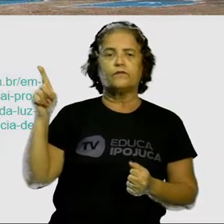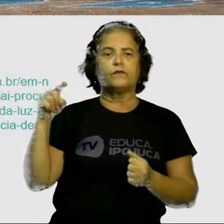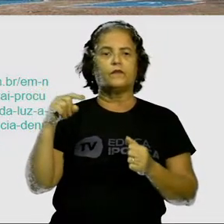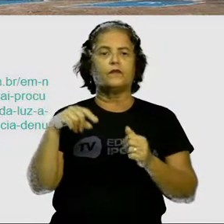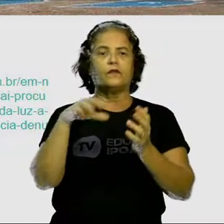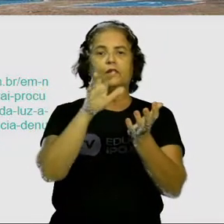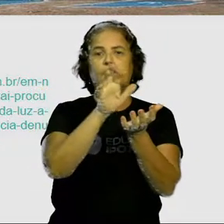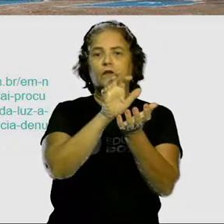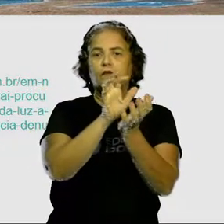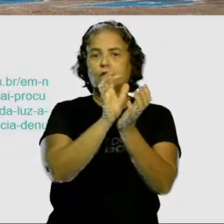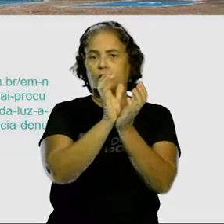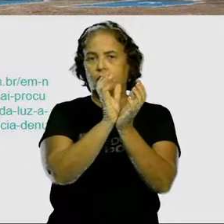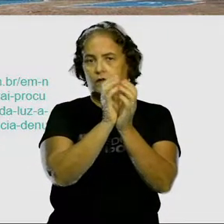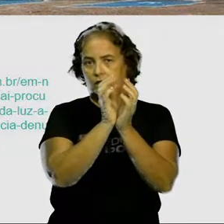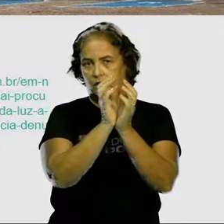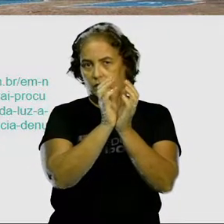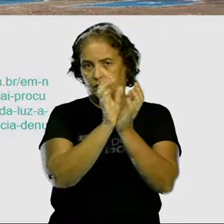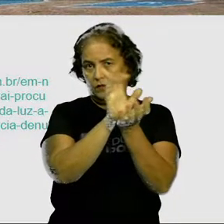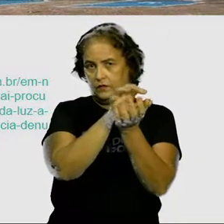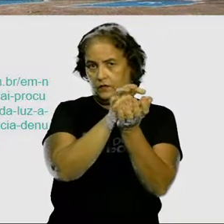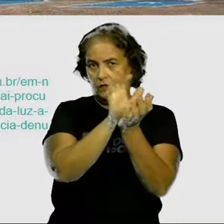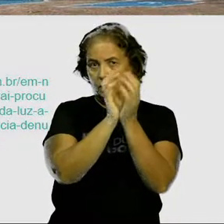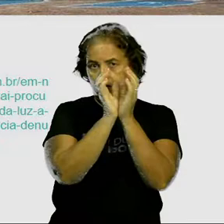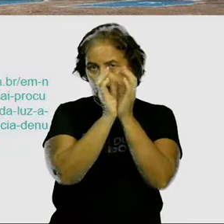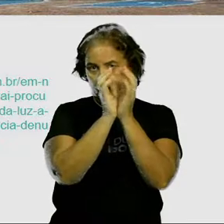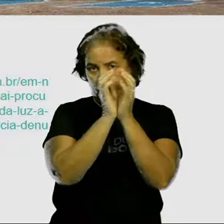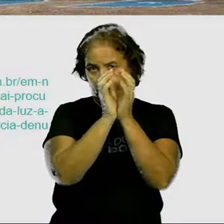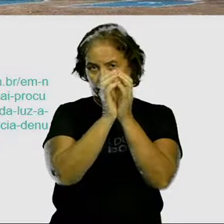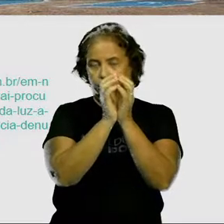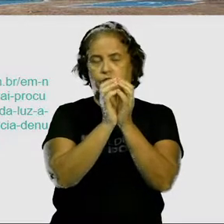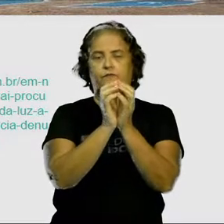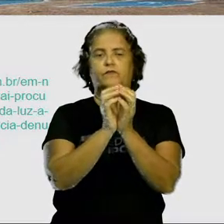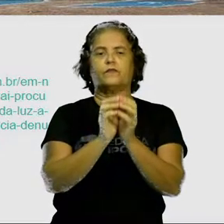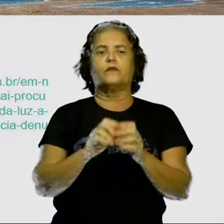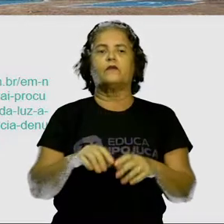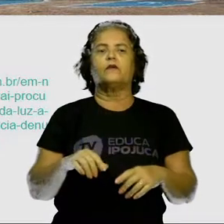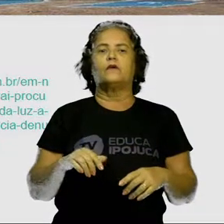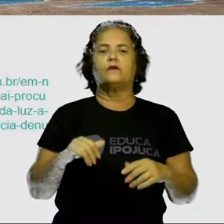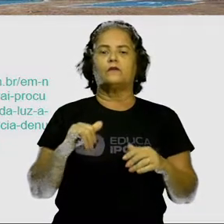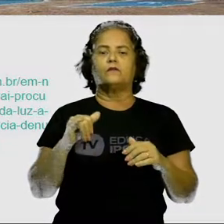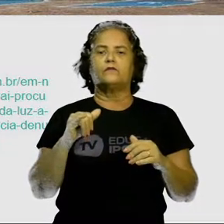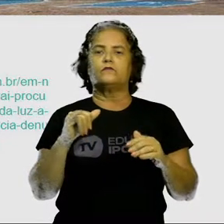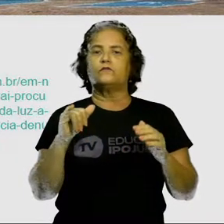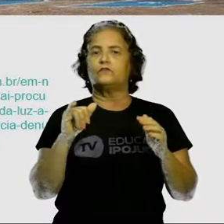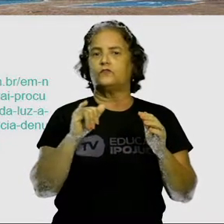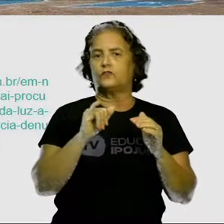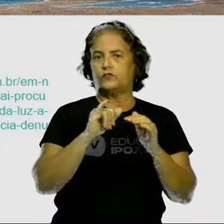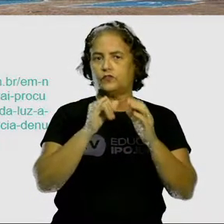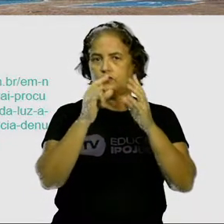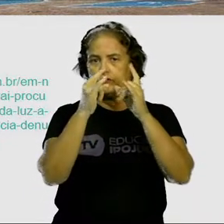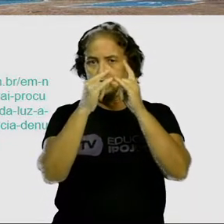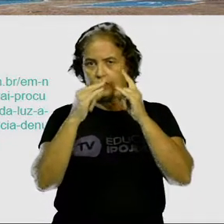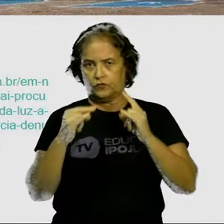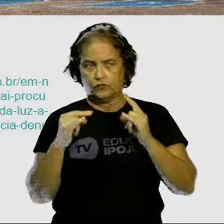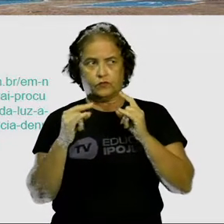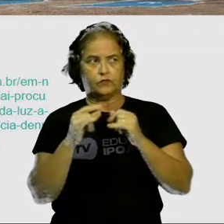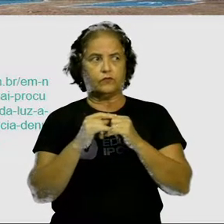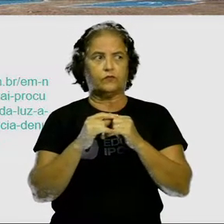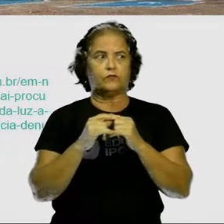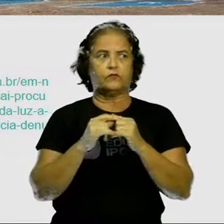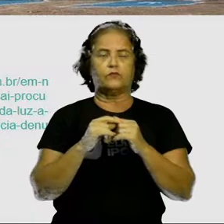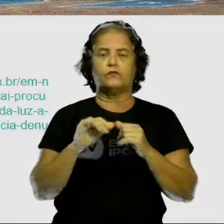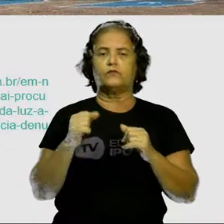Esse é o Instituto do Patrimônio Histórico e Artístico Nacional, criado em